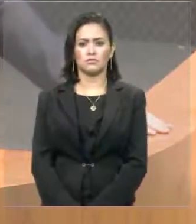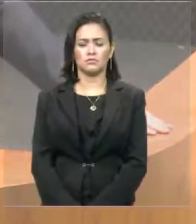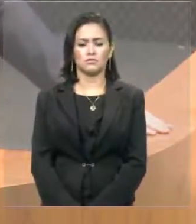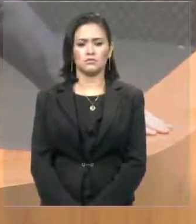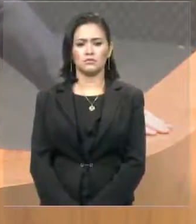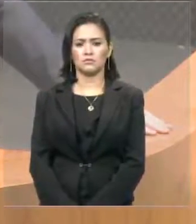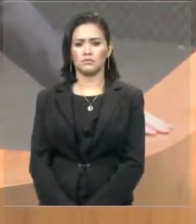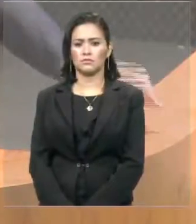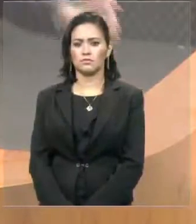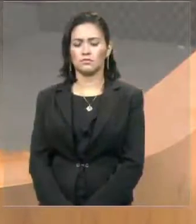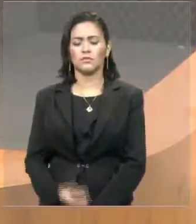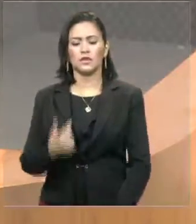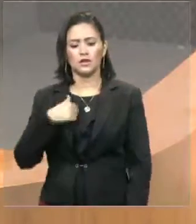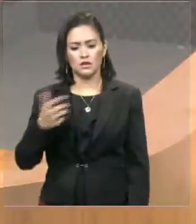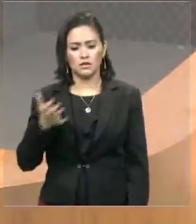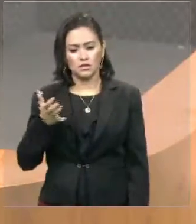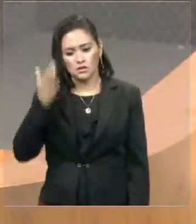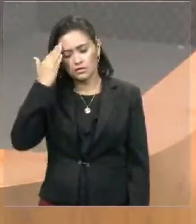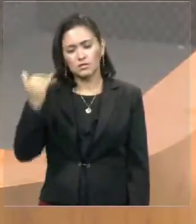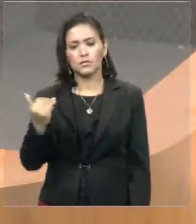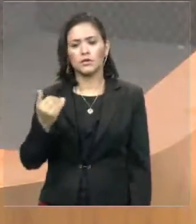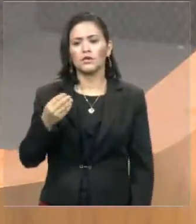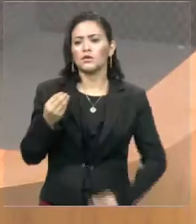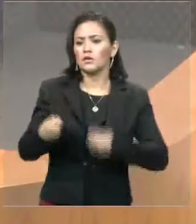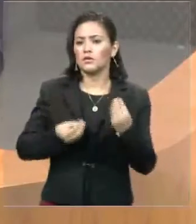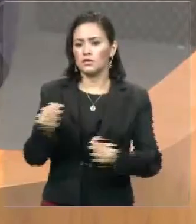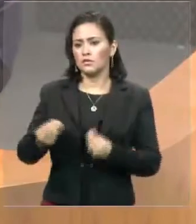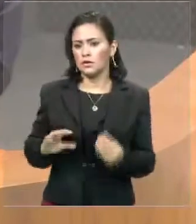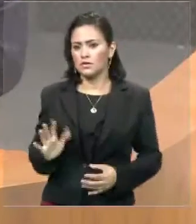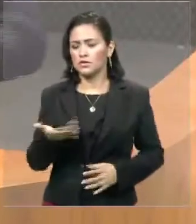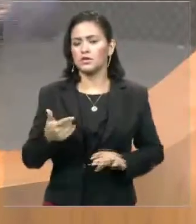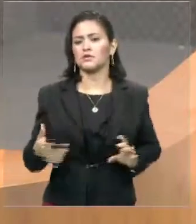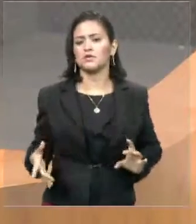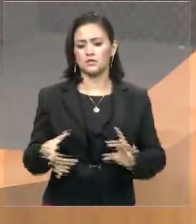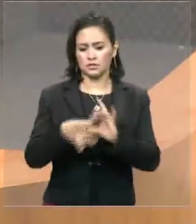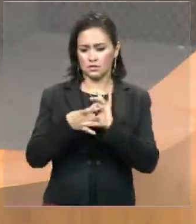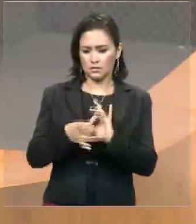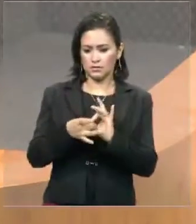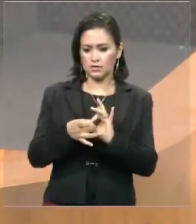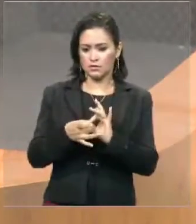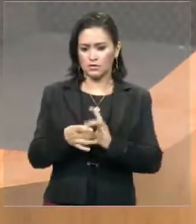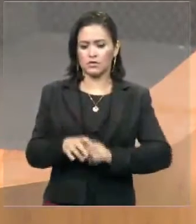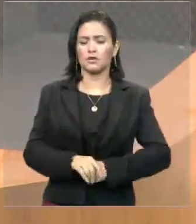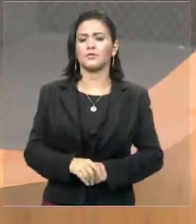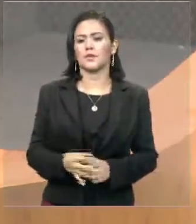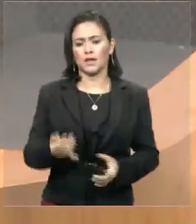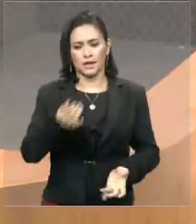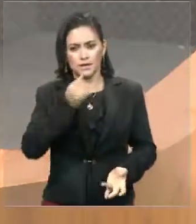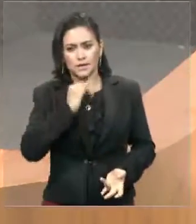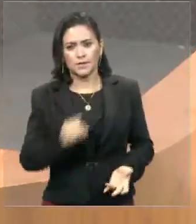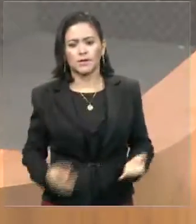eu quero saber como é que opera essa parceria. Se inaugurou uma praça.